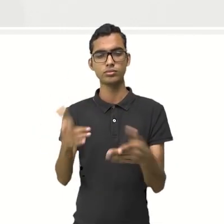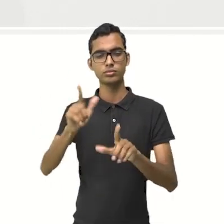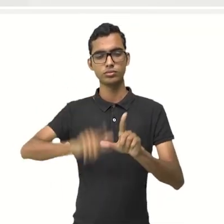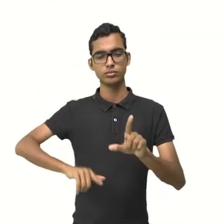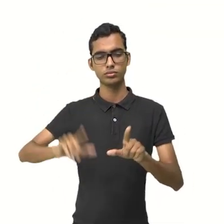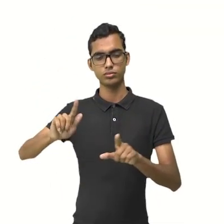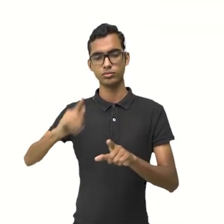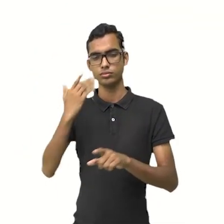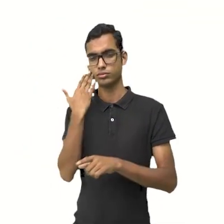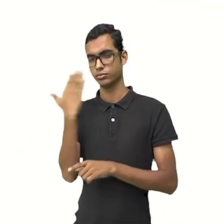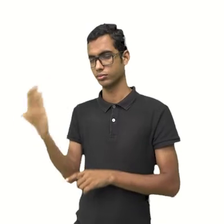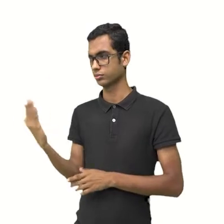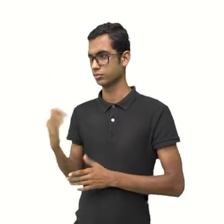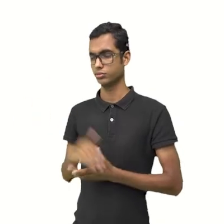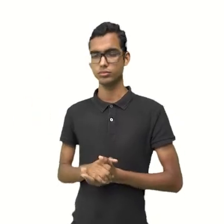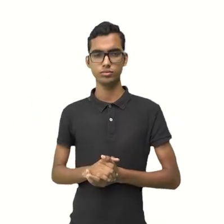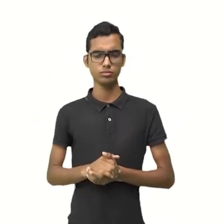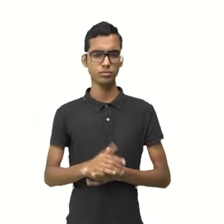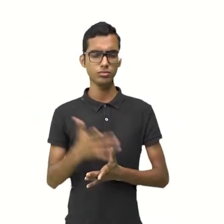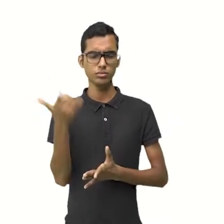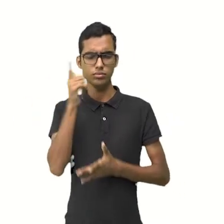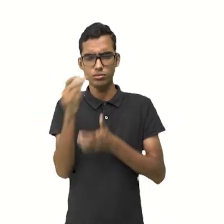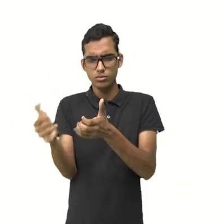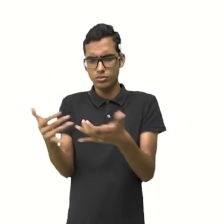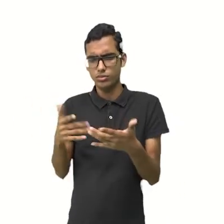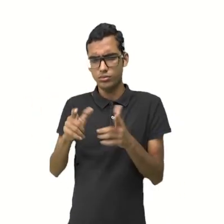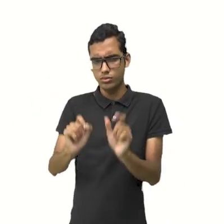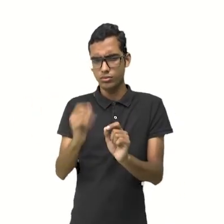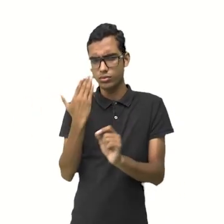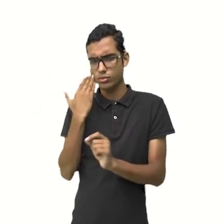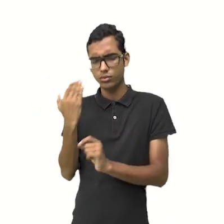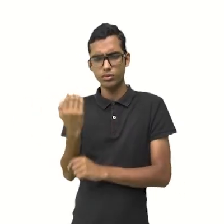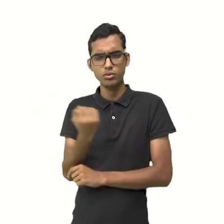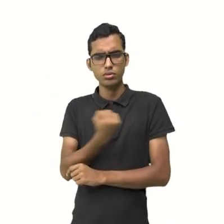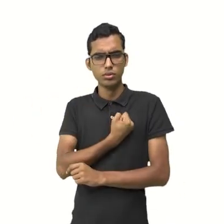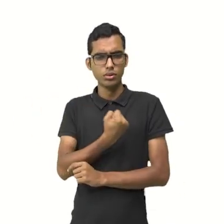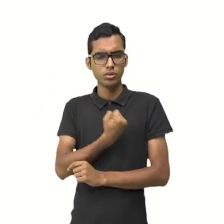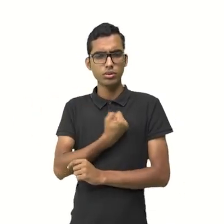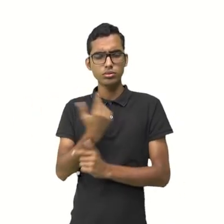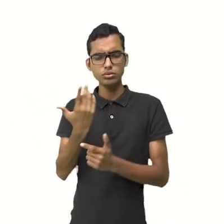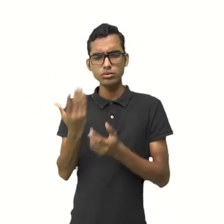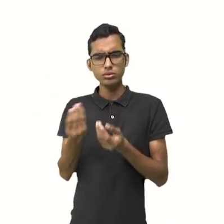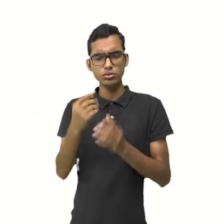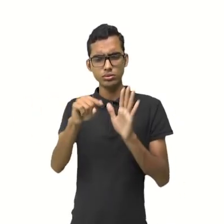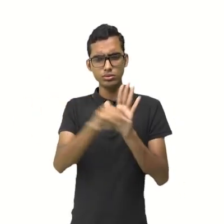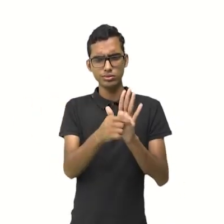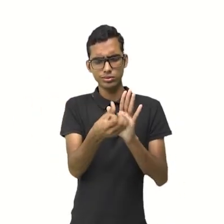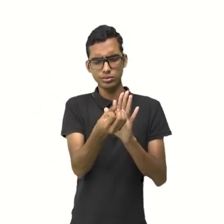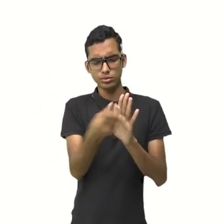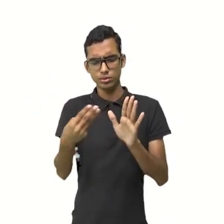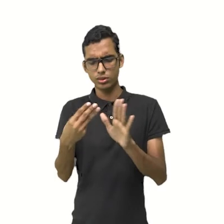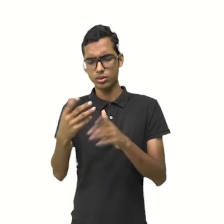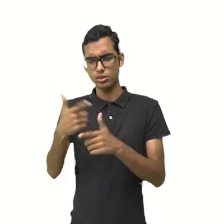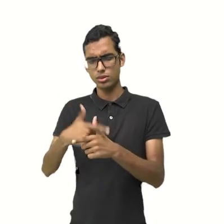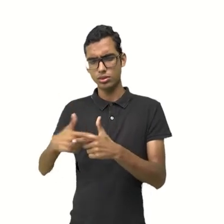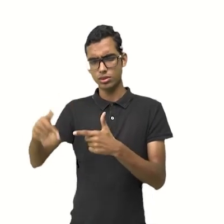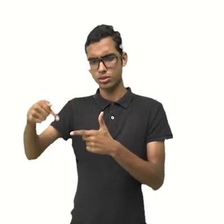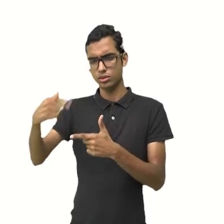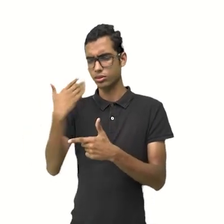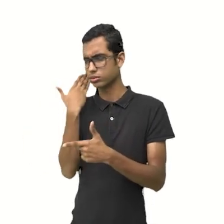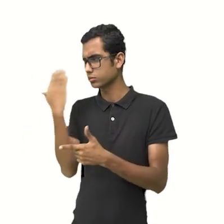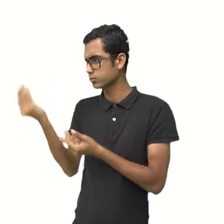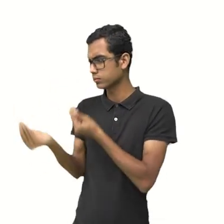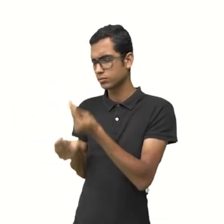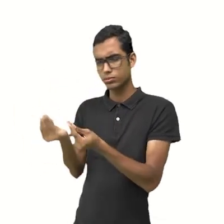A letra G, ela me diz, então, olha, a sétima parte. Como é que eu traduzo isso? Sétima